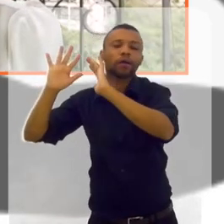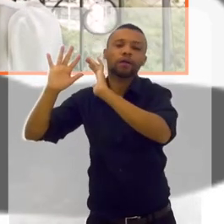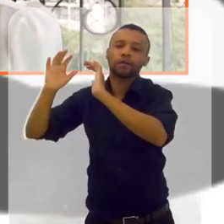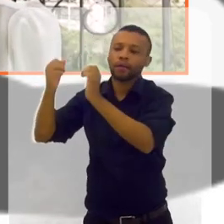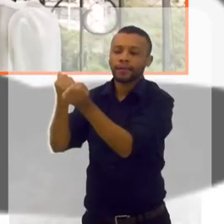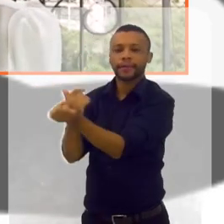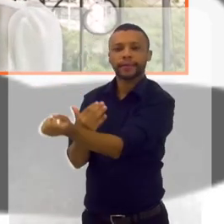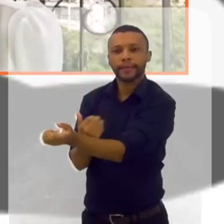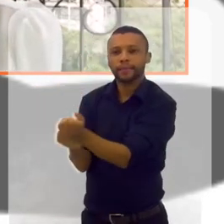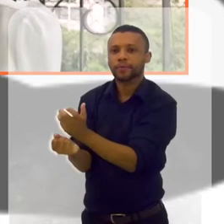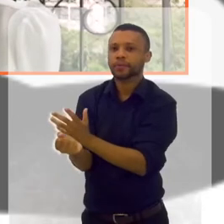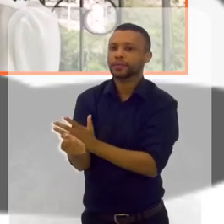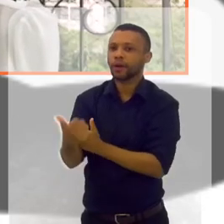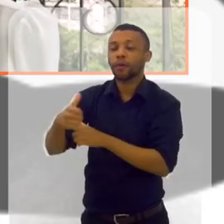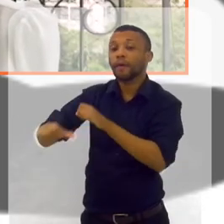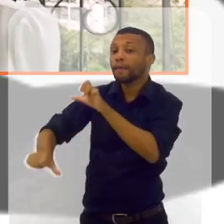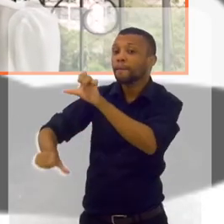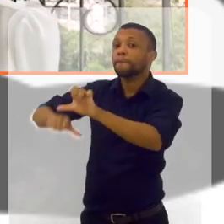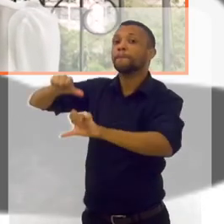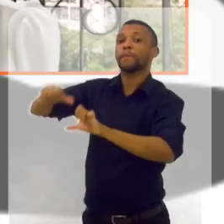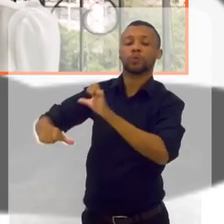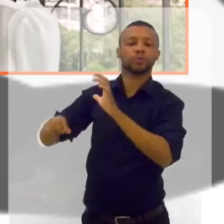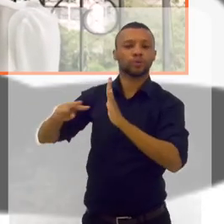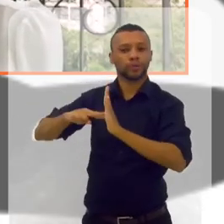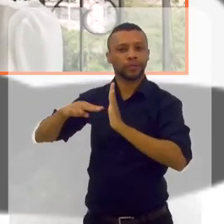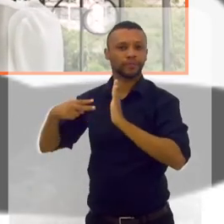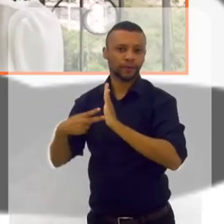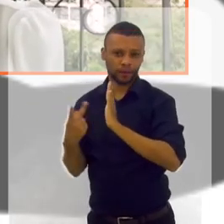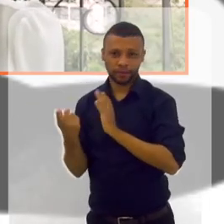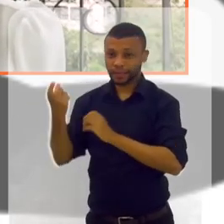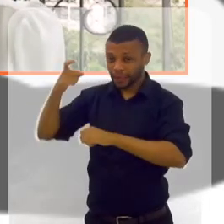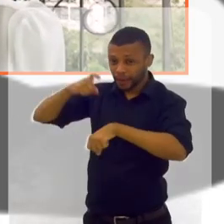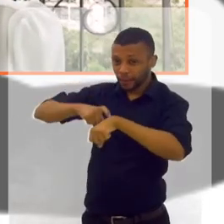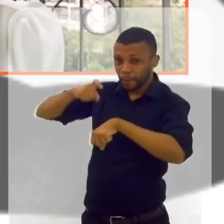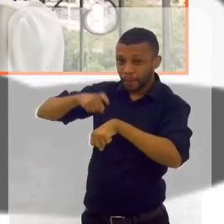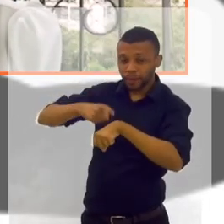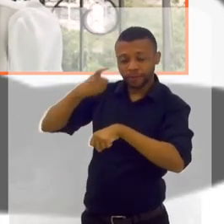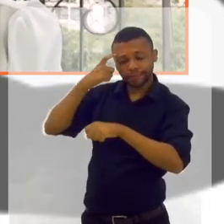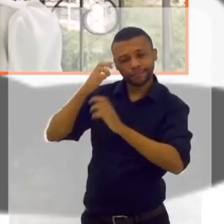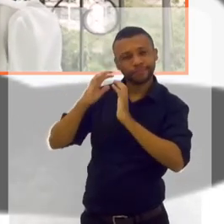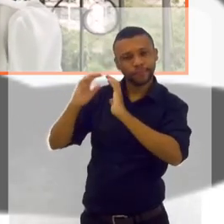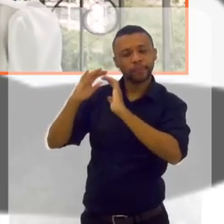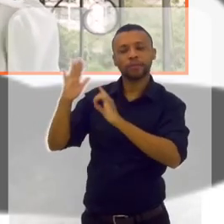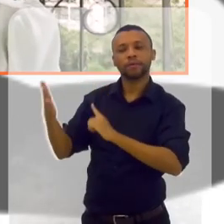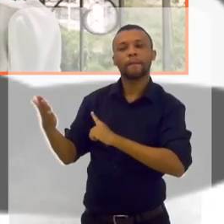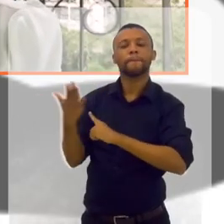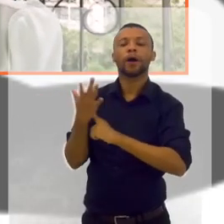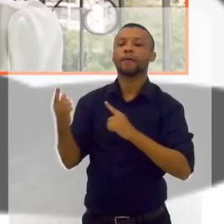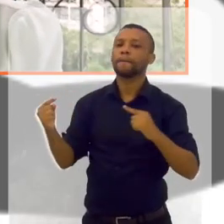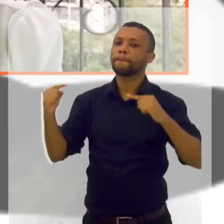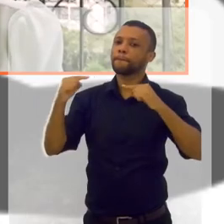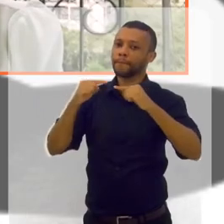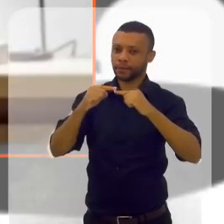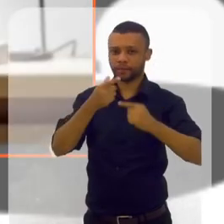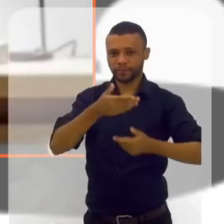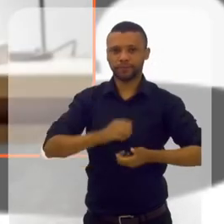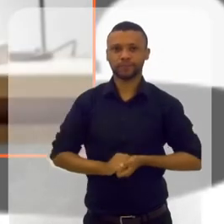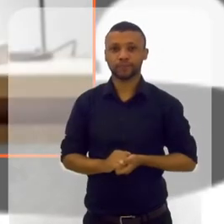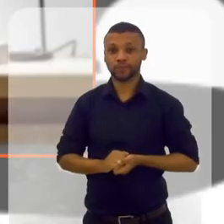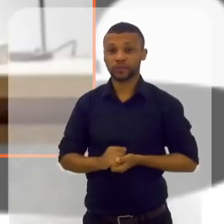gente acessa essa memória e ressignifica esse momento. E pra mente, pra ela naquele momento, aquilo é real. Tem sentido?